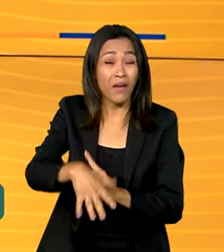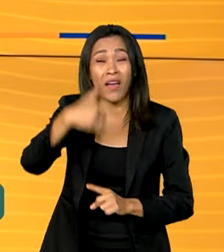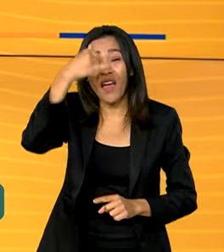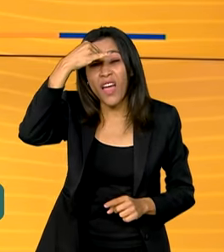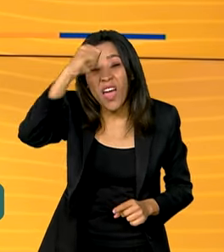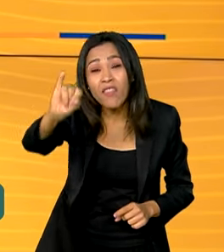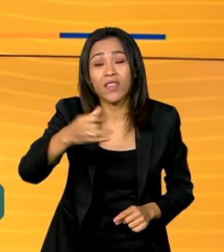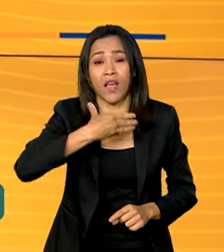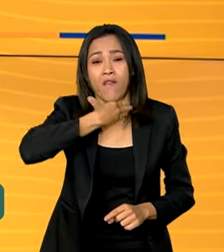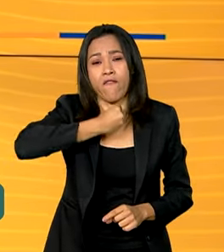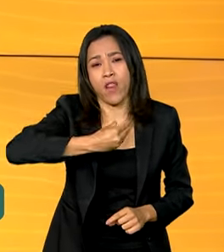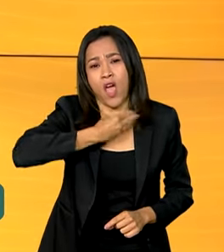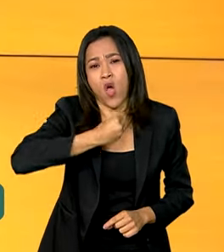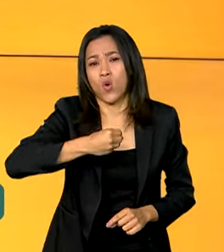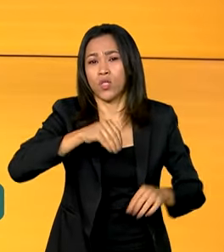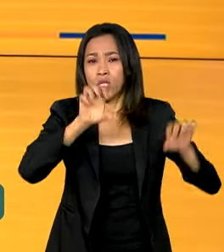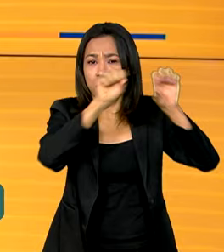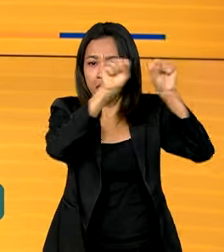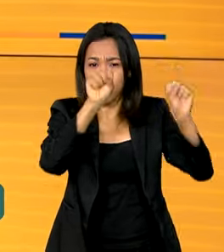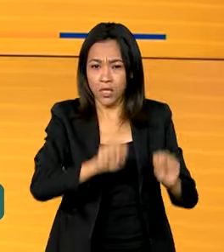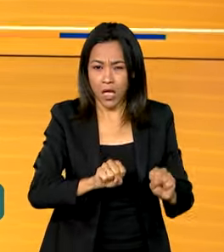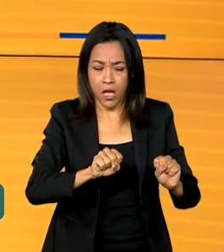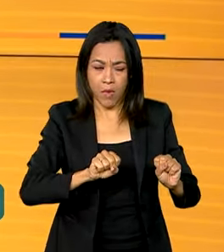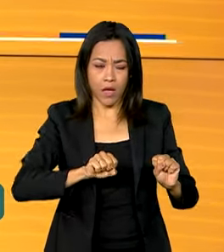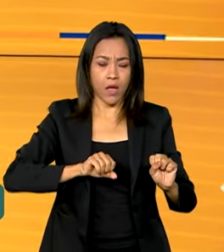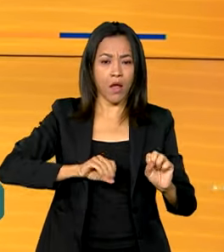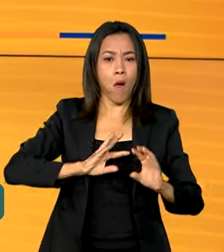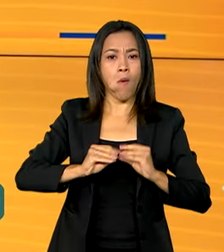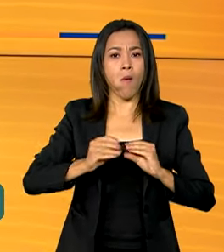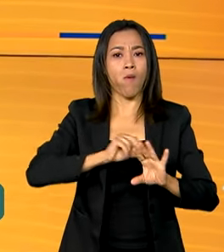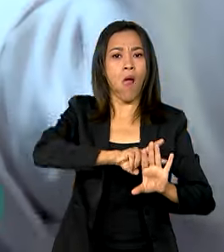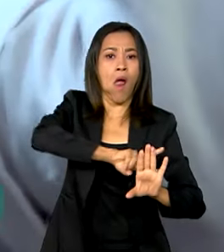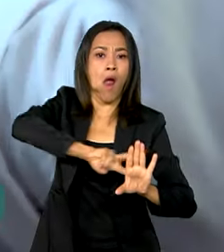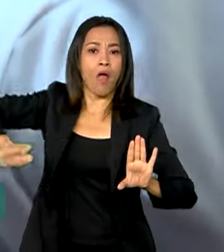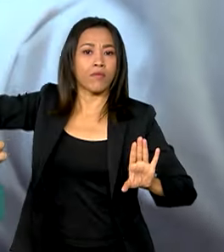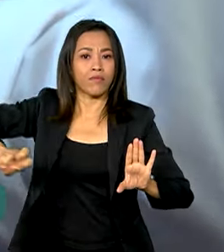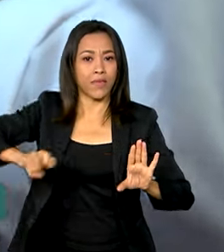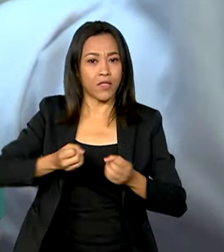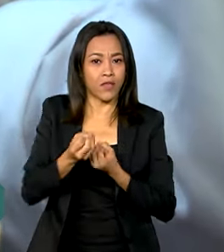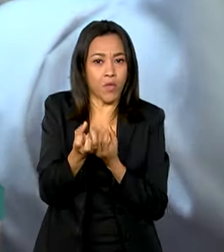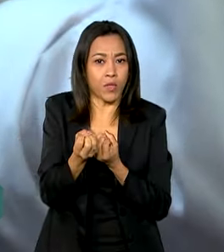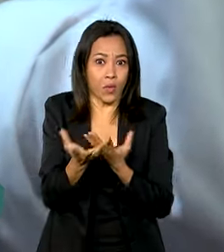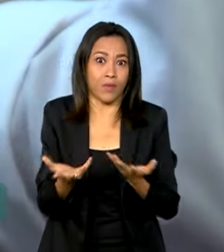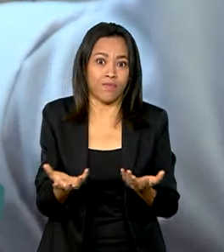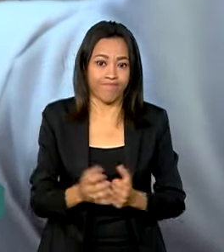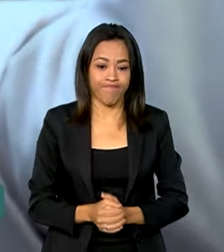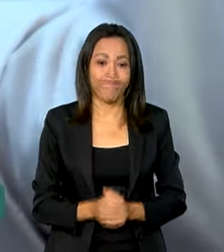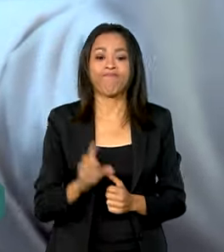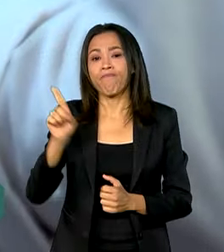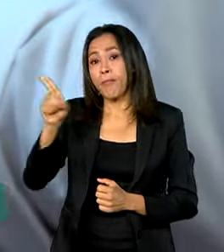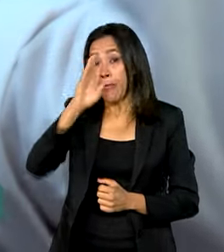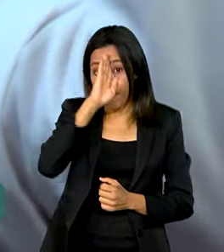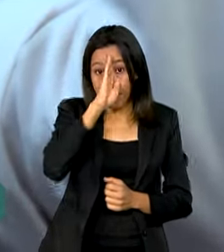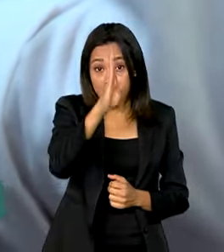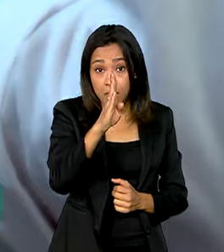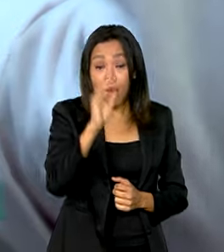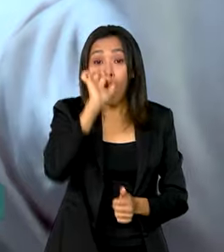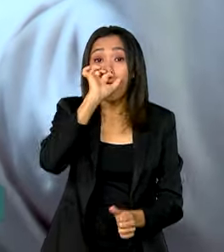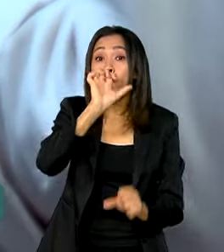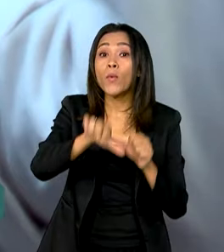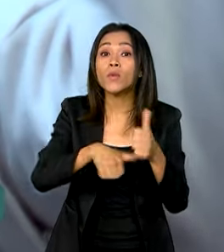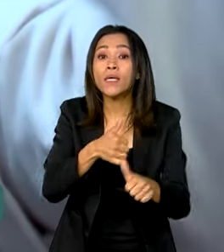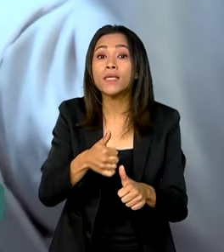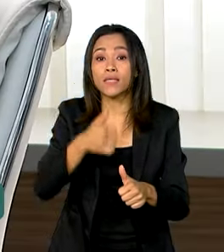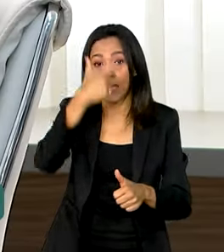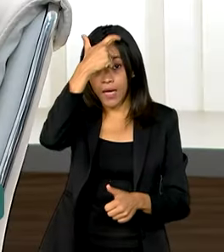por meio de sistemas que capturam as informações dos correntistas. A principal mudança vai ser para o cliente que